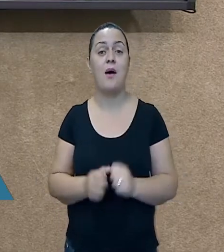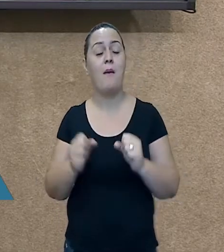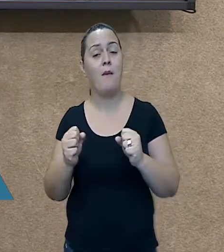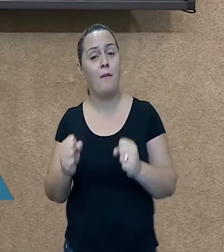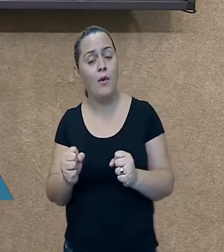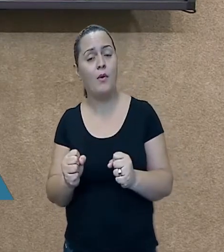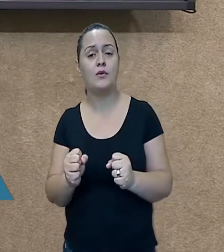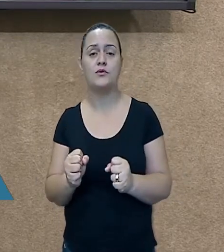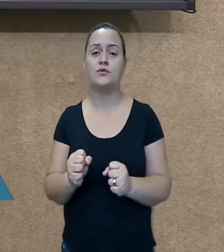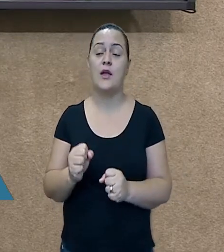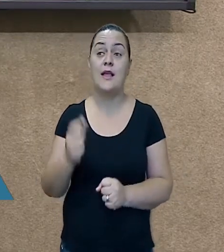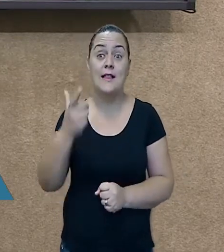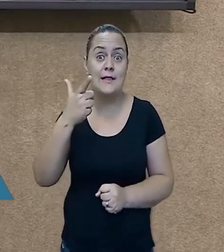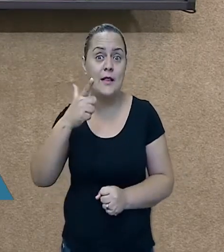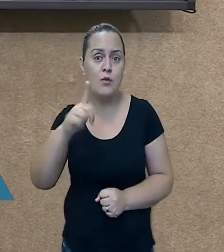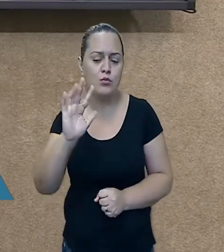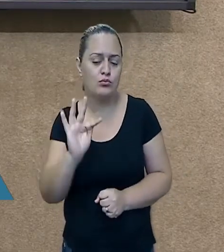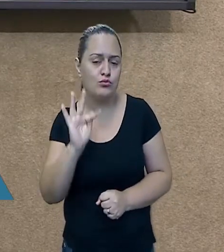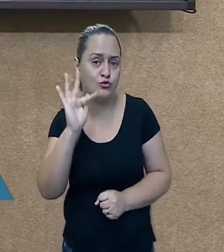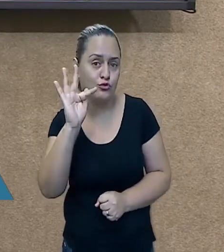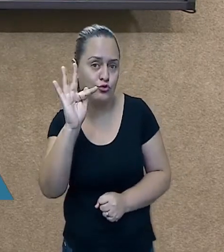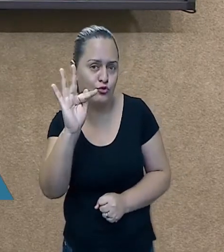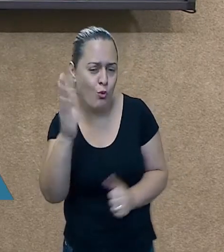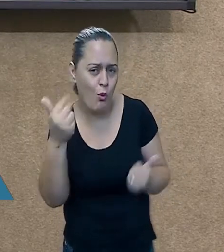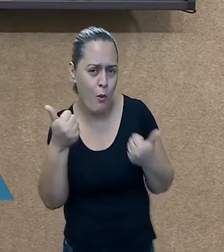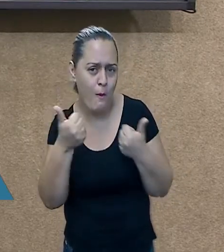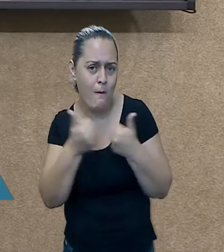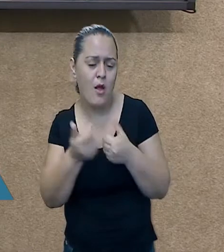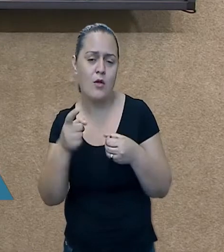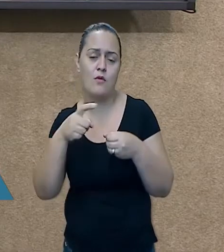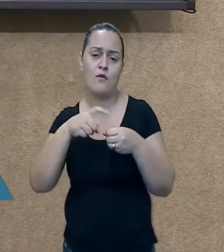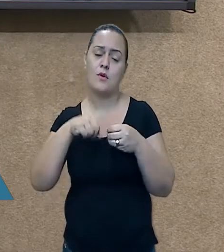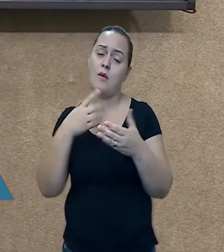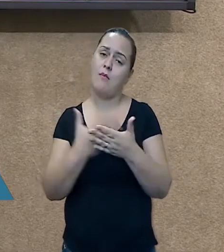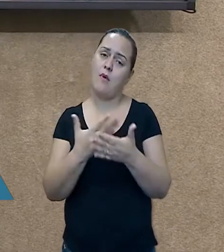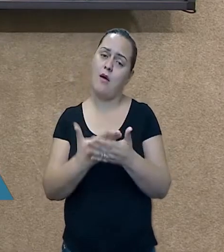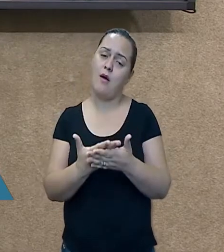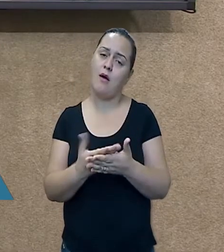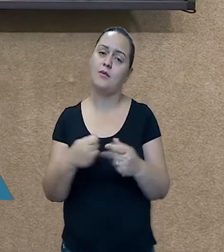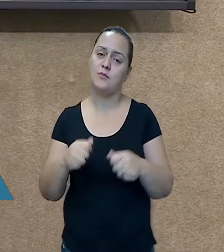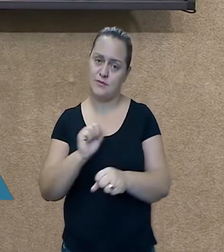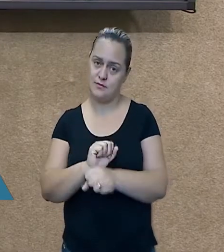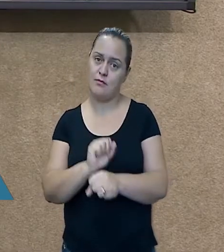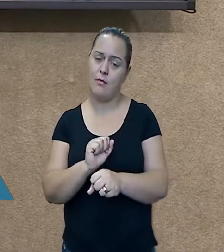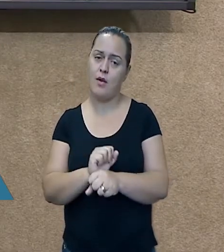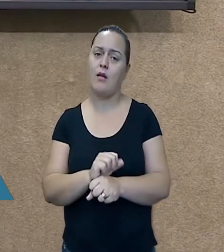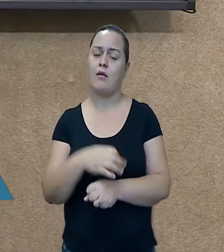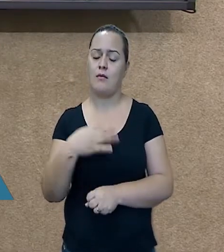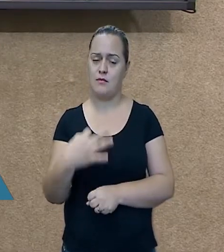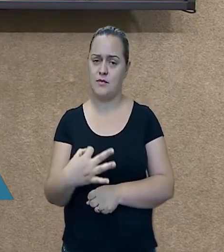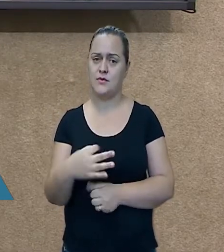com os amigos, para poder brincar, não é assim? Que sempre a gente tem aquele colega que a gente tem uma afinidade maior.